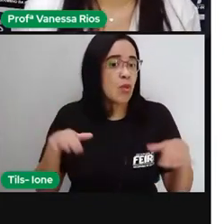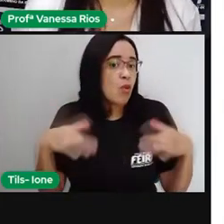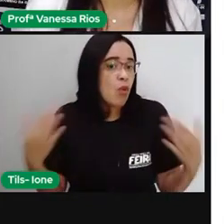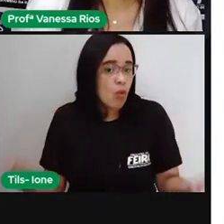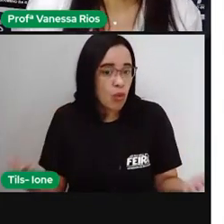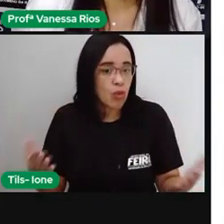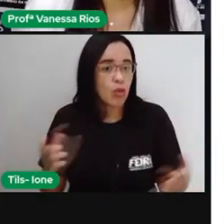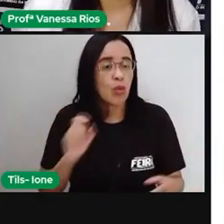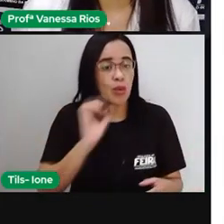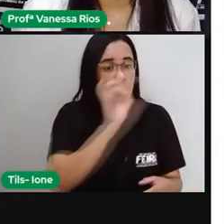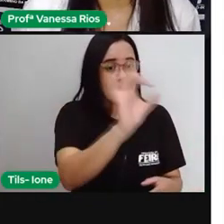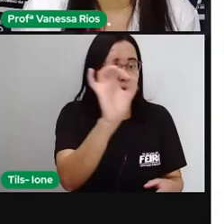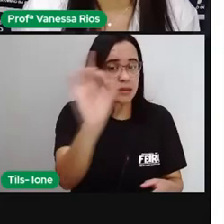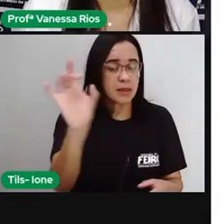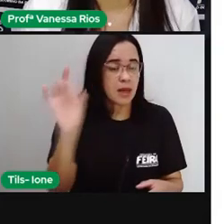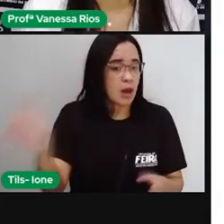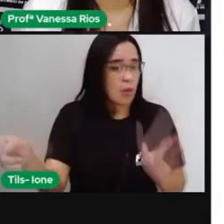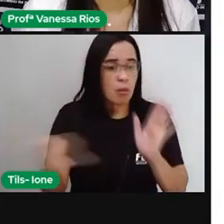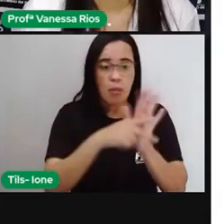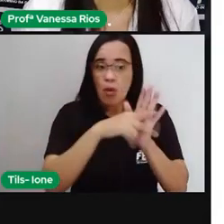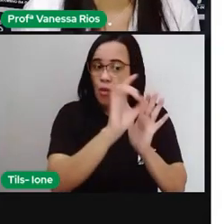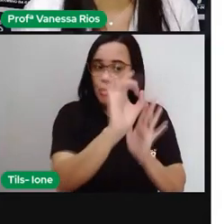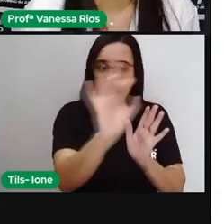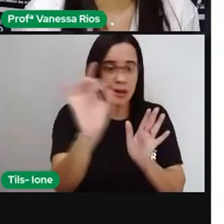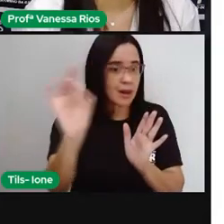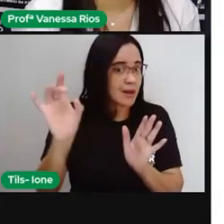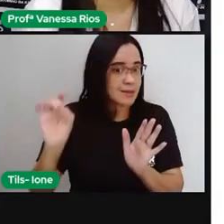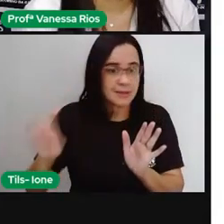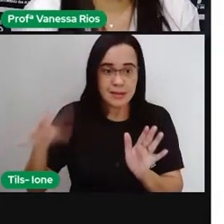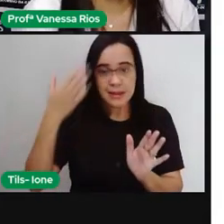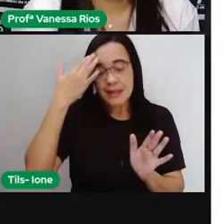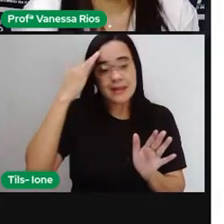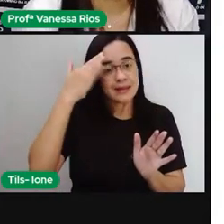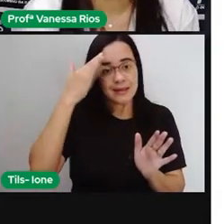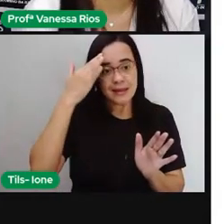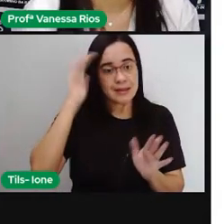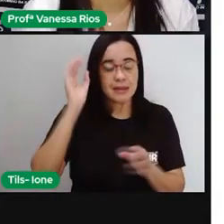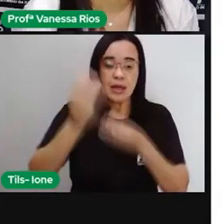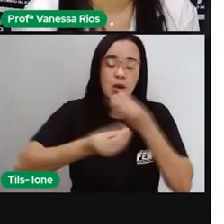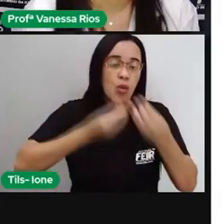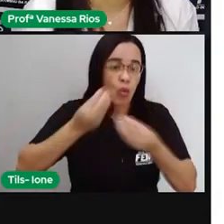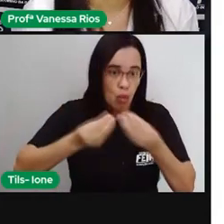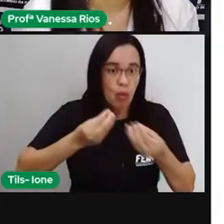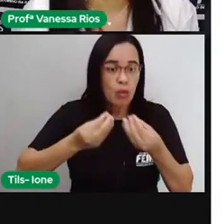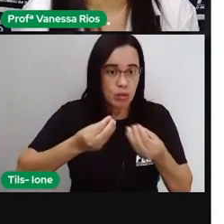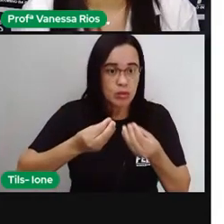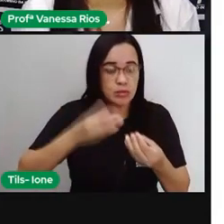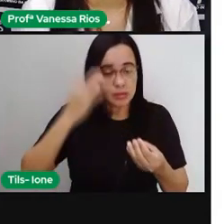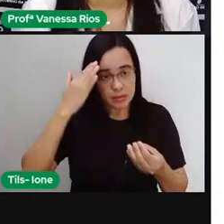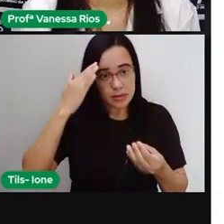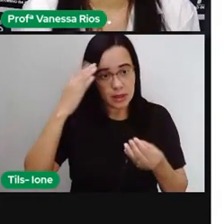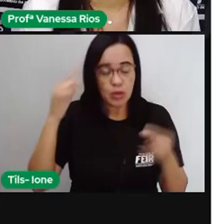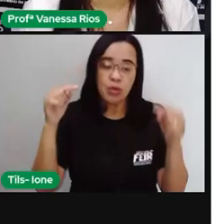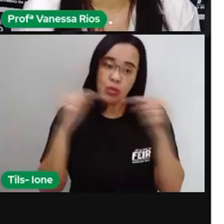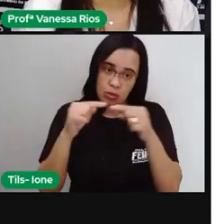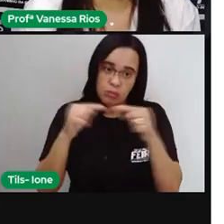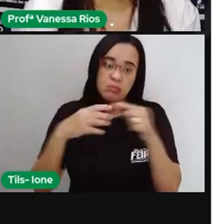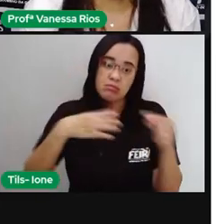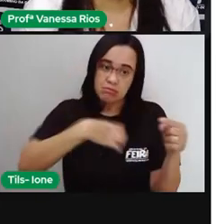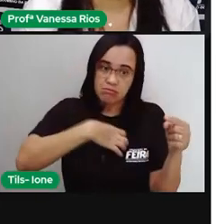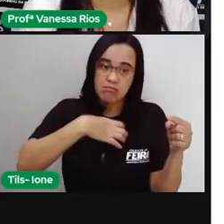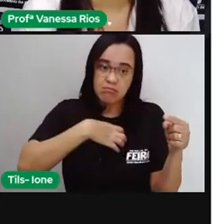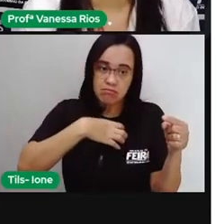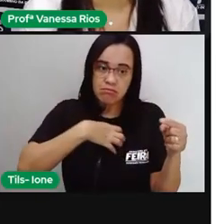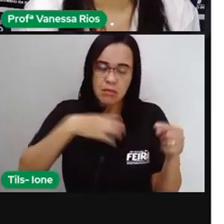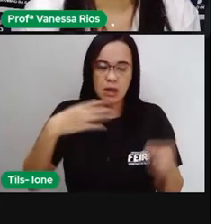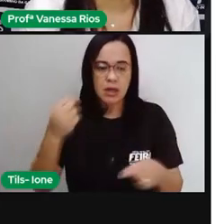de cada um, né. A interpretação de muitas obras de arte acontece nesse sentido. Quando se destaca